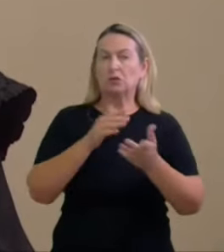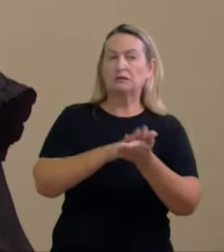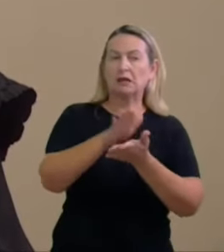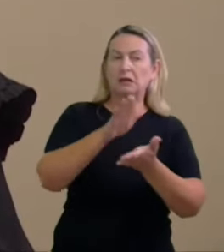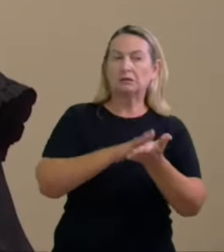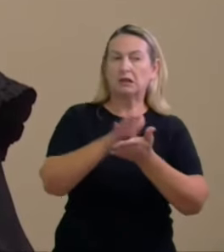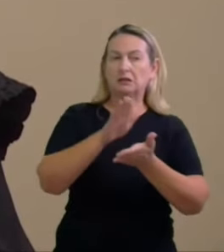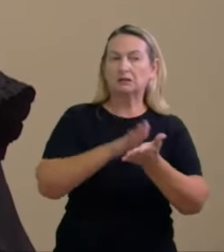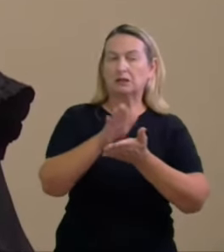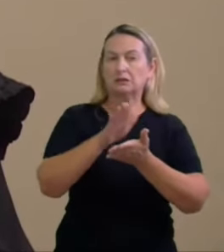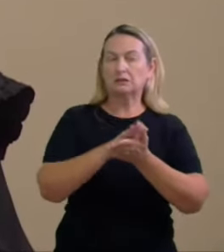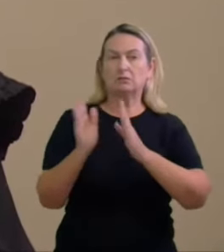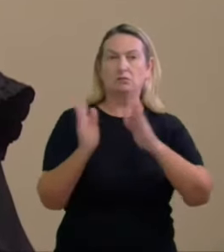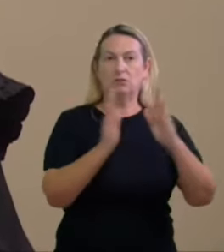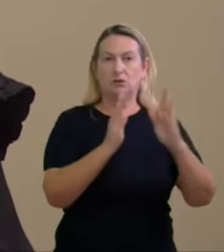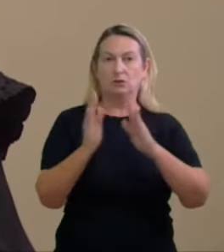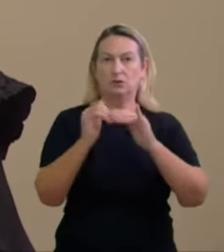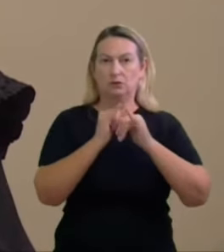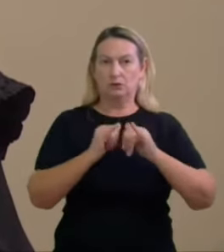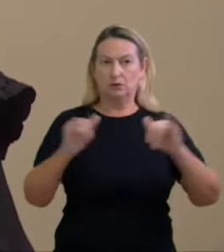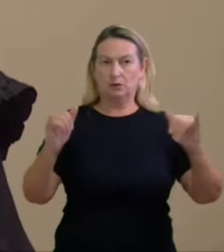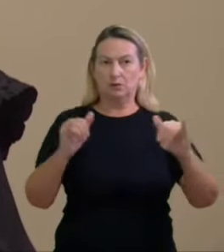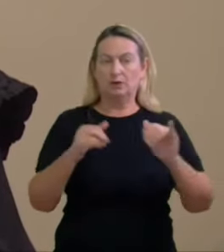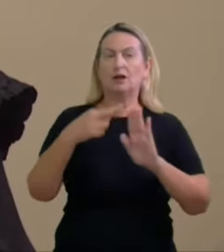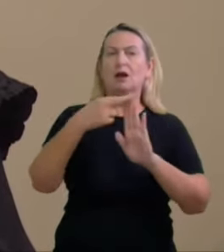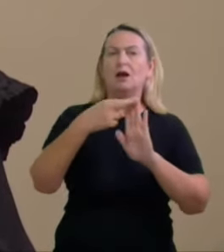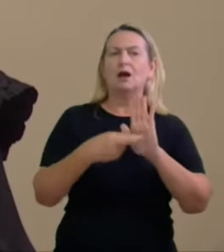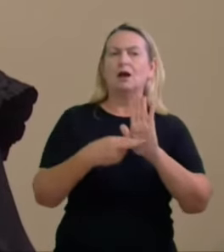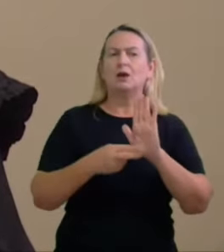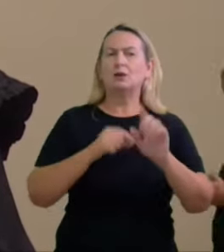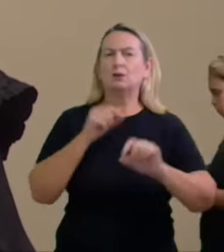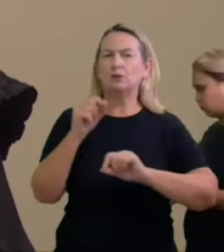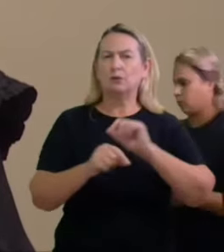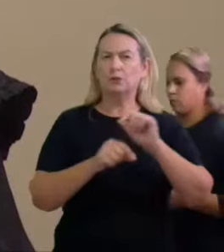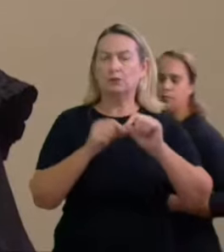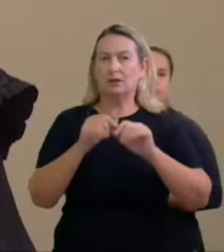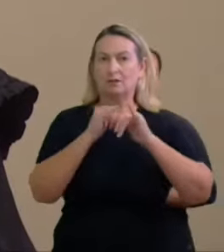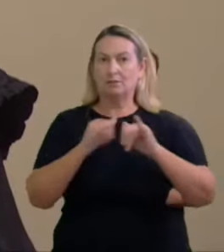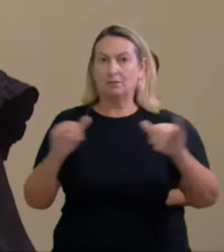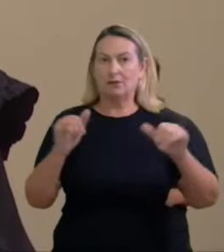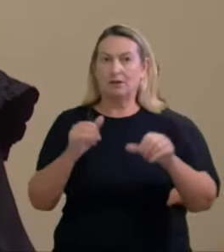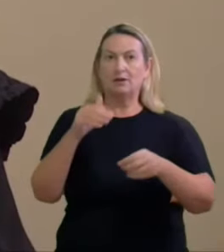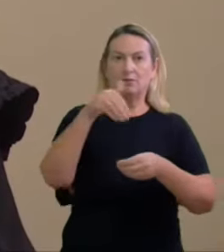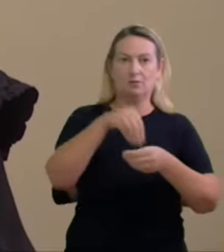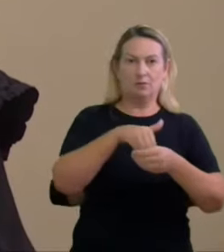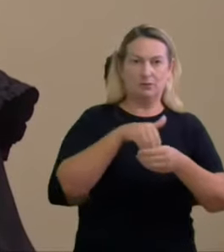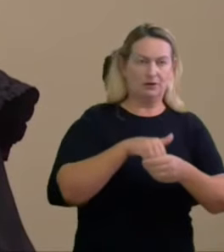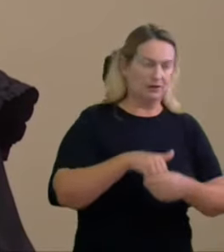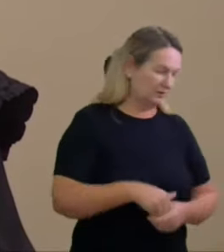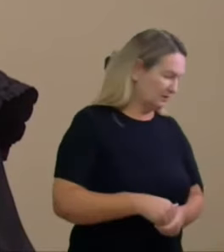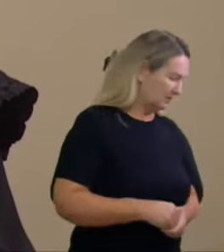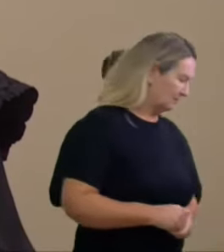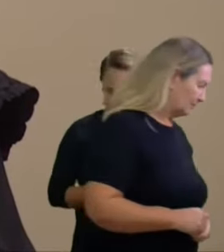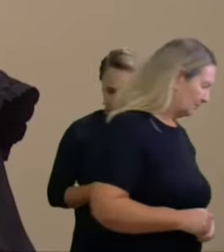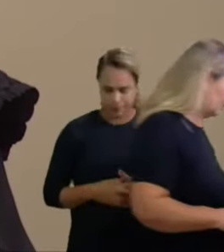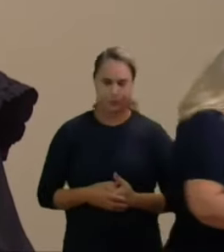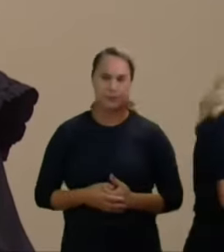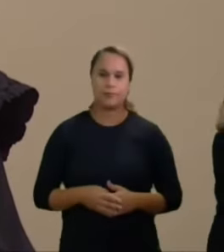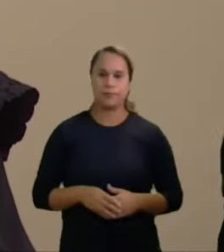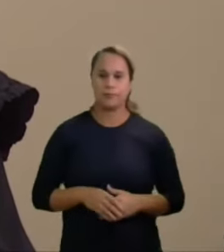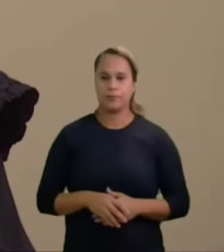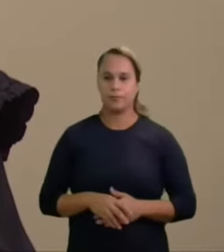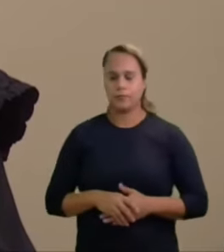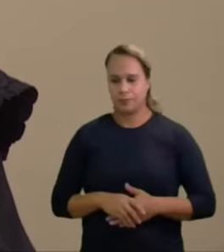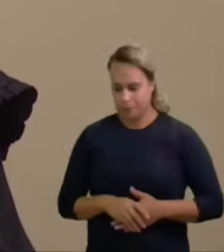durante a campanha a regra visa fazer com que as campanhas políticas se desenvolvam e sejam financiadas de forma correta e